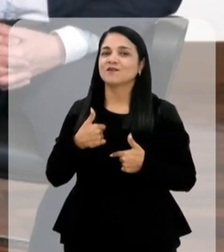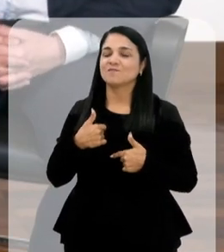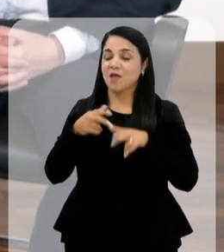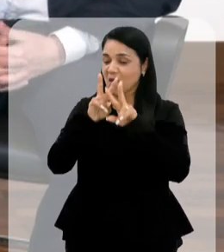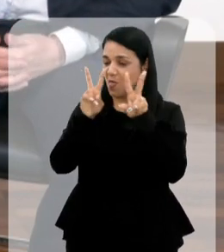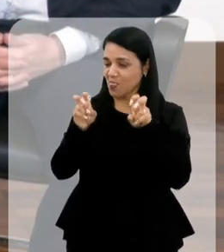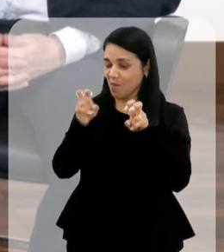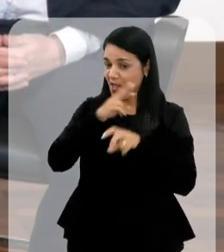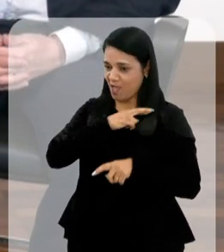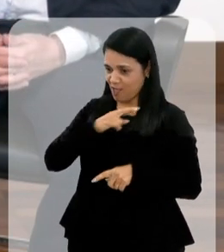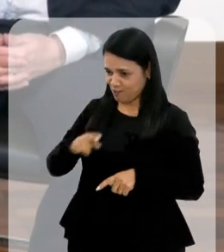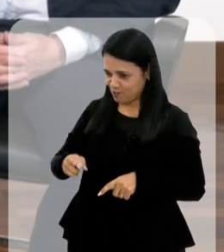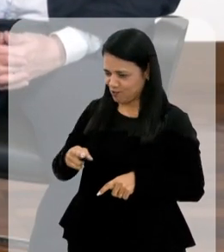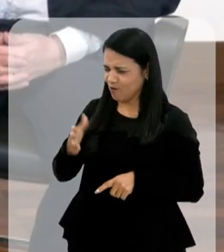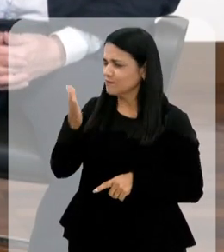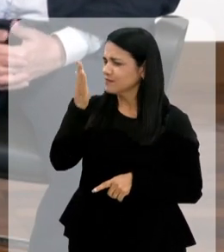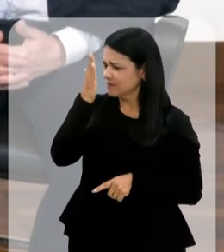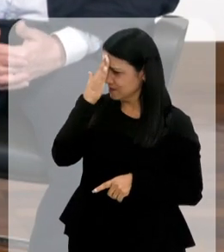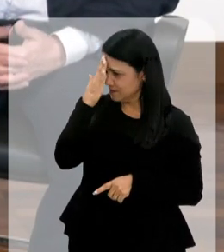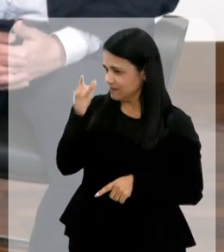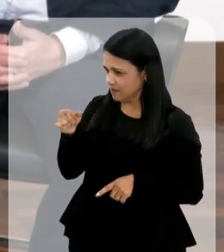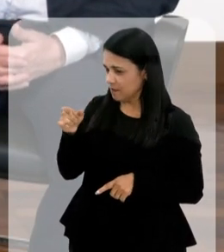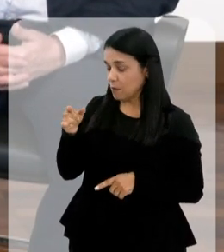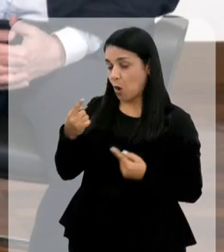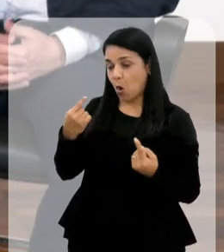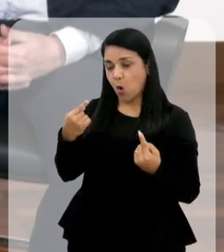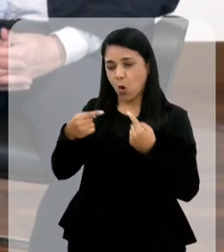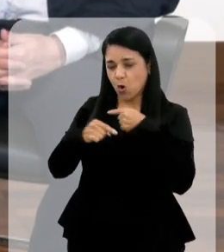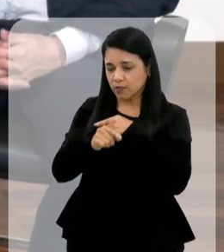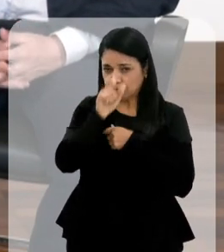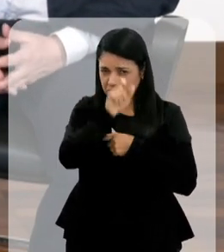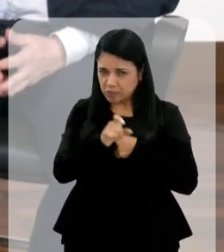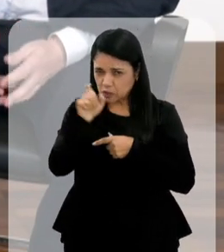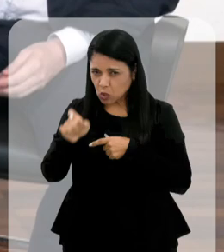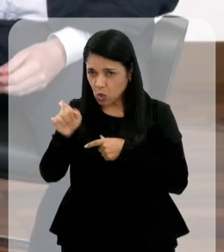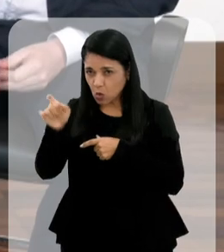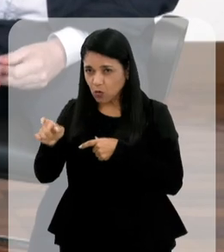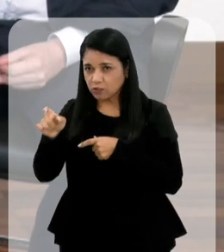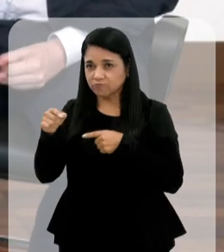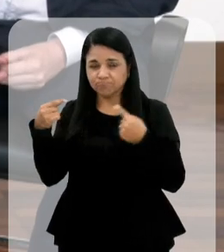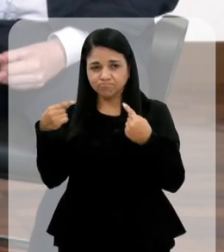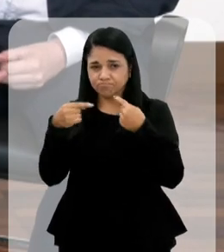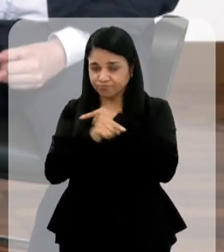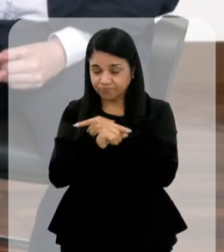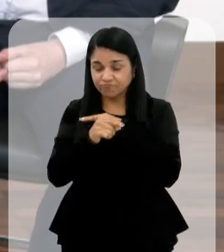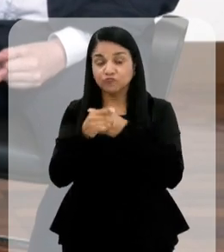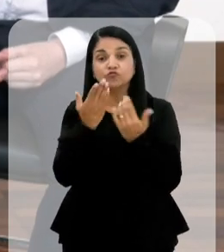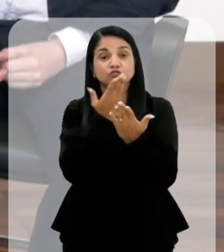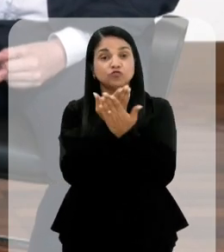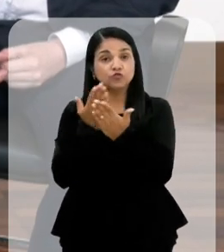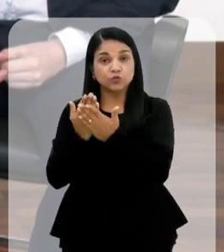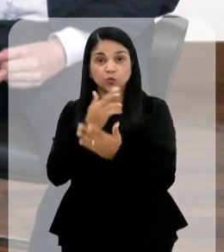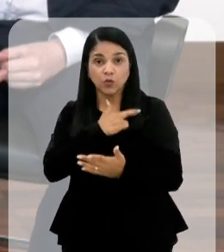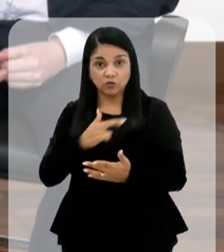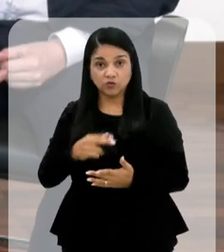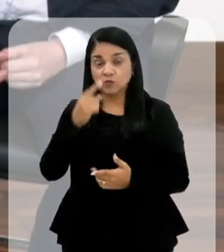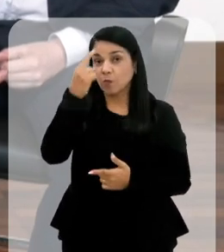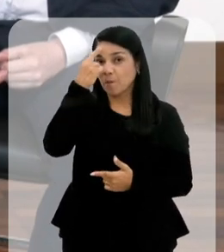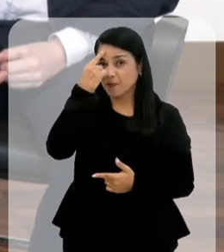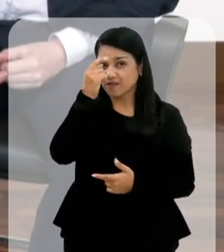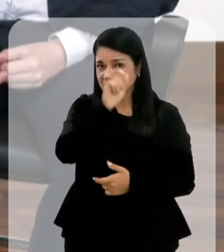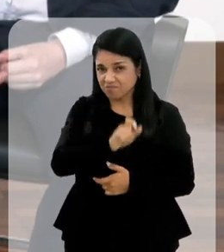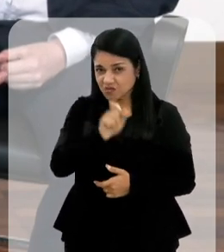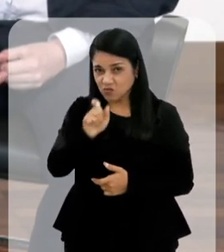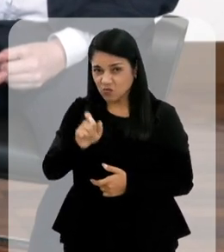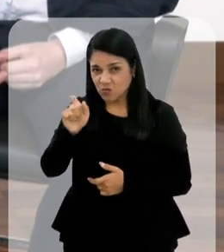brasa, você sabe que religião, ao contrário do que as pessoas falam, quando você fala de estudo religioso, tem muita gente que só